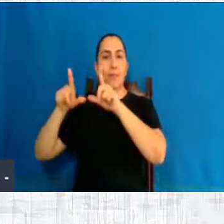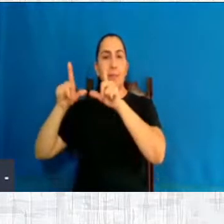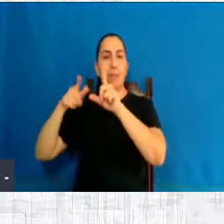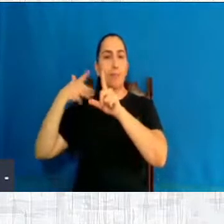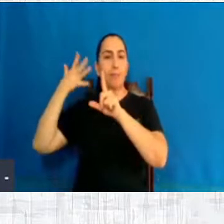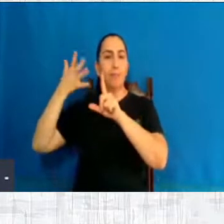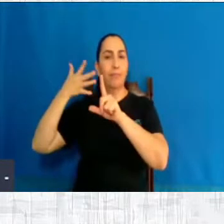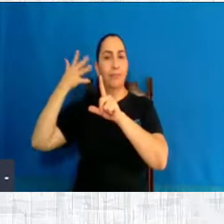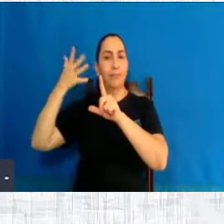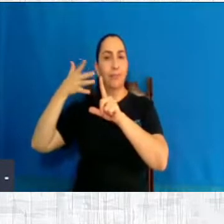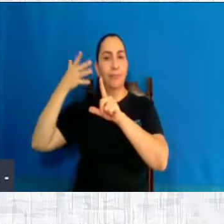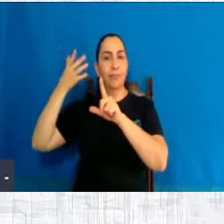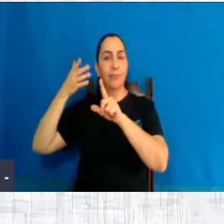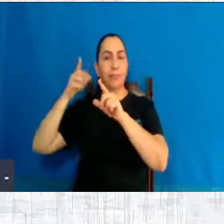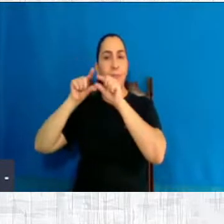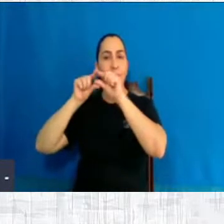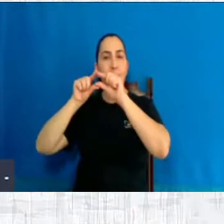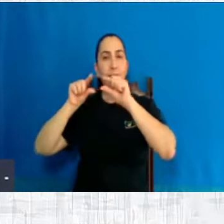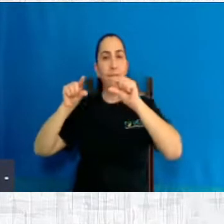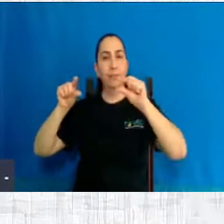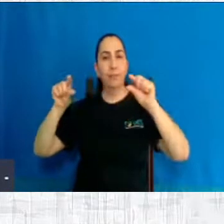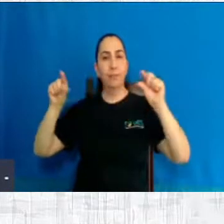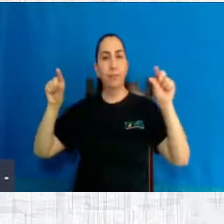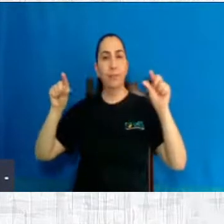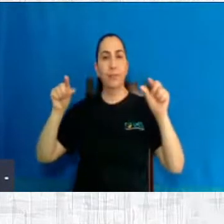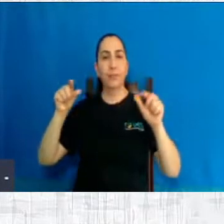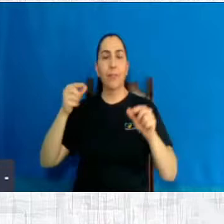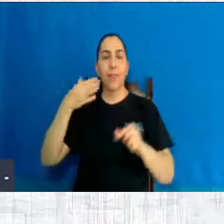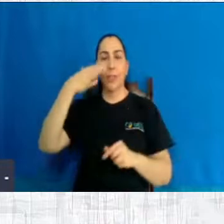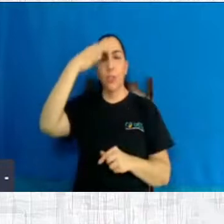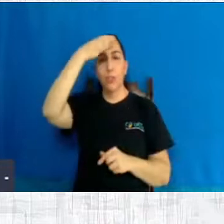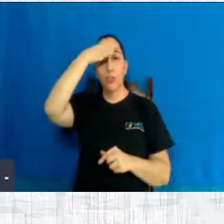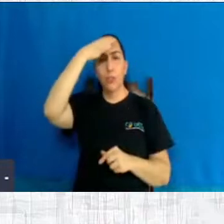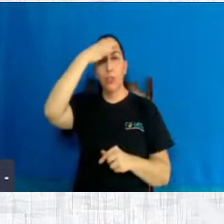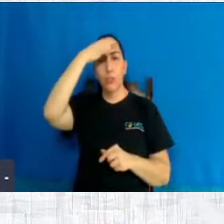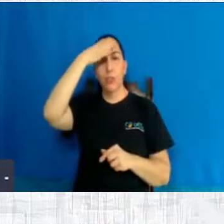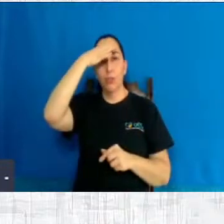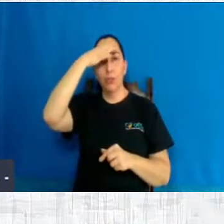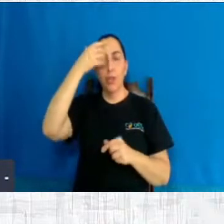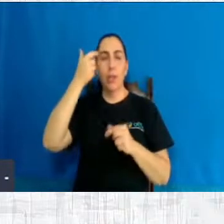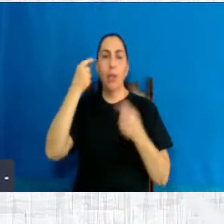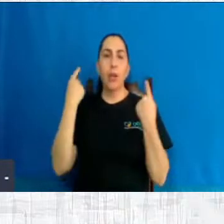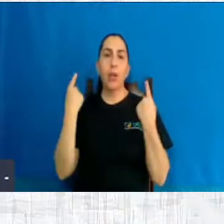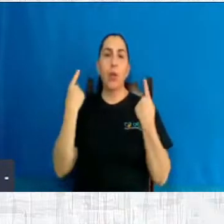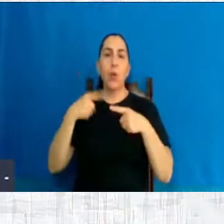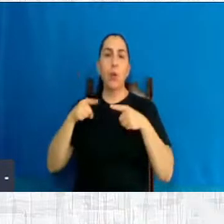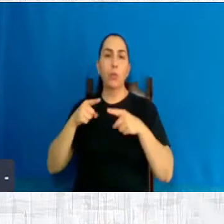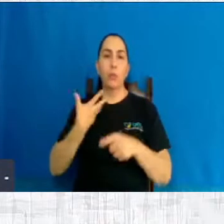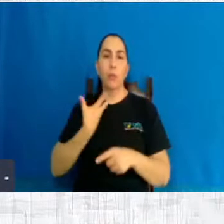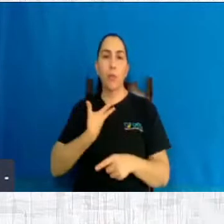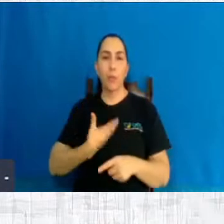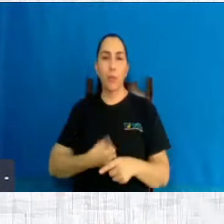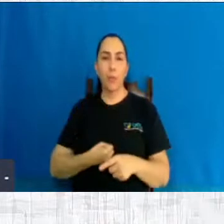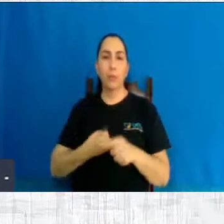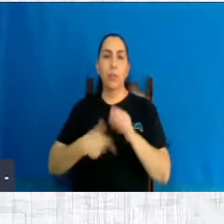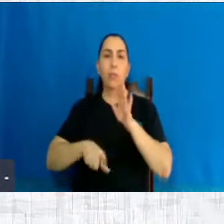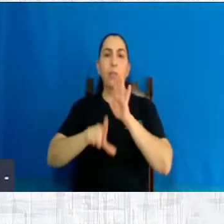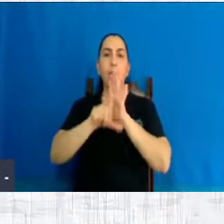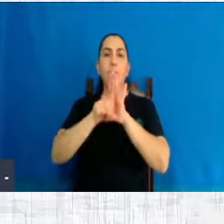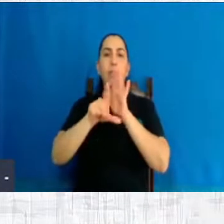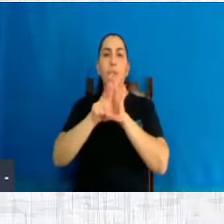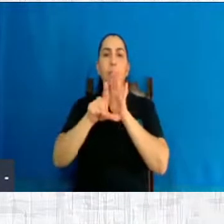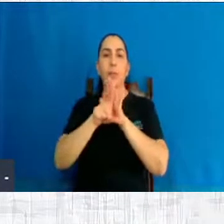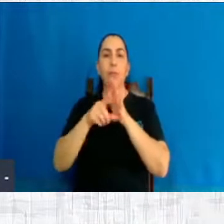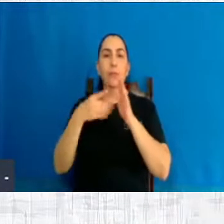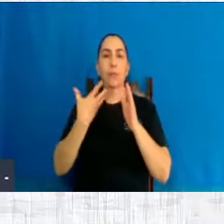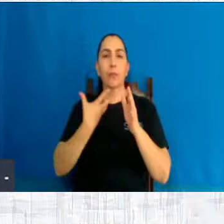poema psicografado por Chico Xavier, que era um grande defensor da vida contra o aborto e contra a legalização do aborto também, tá? Tá no livro Entender